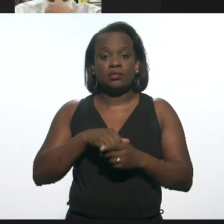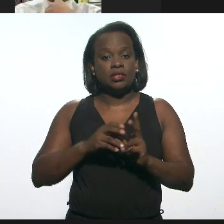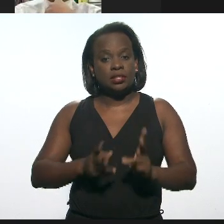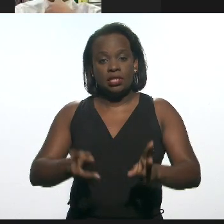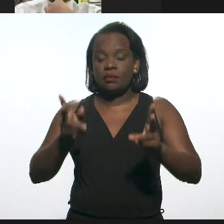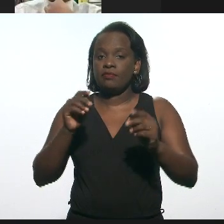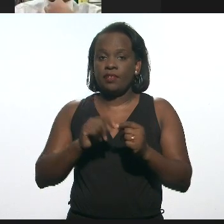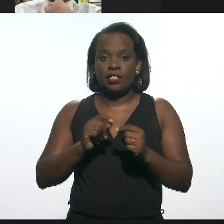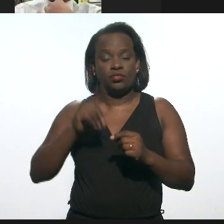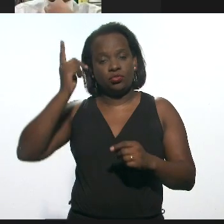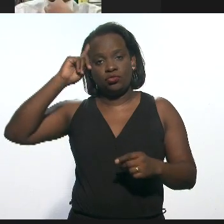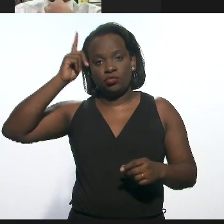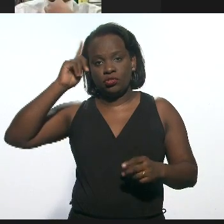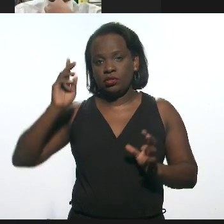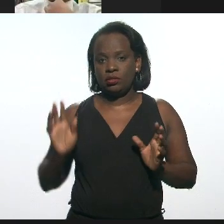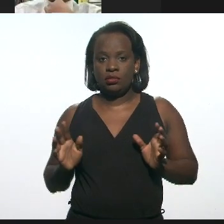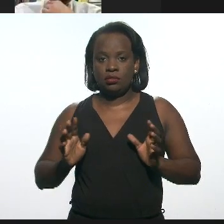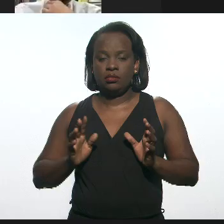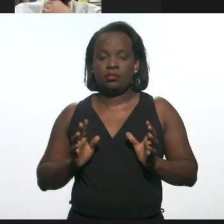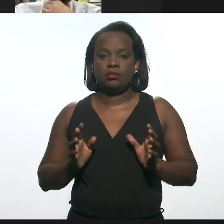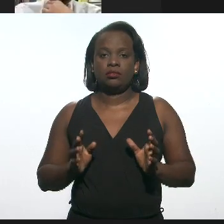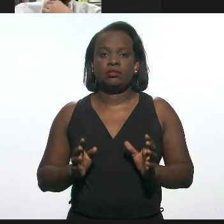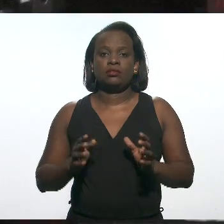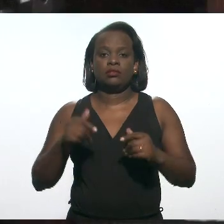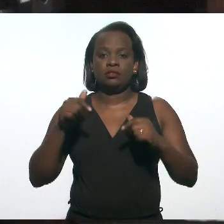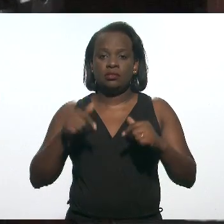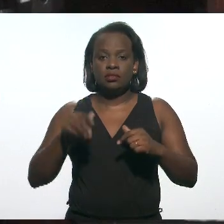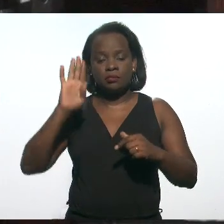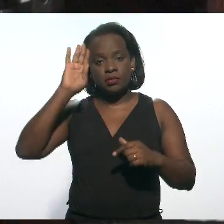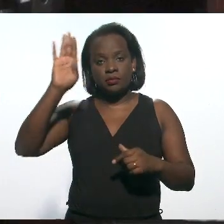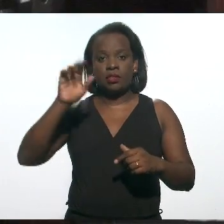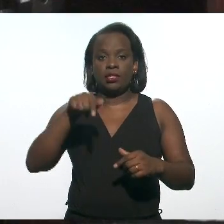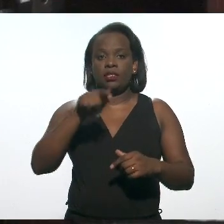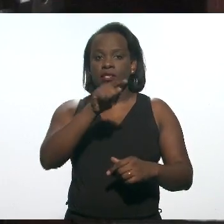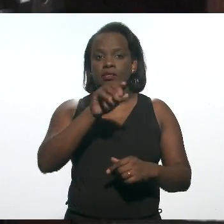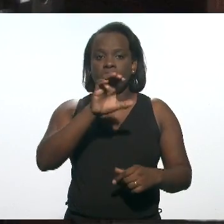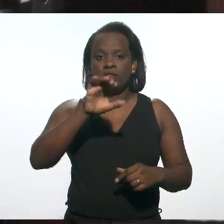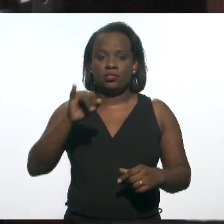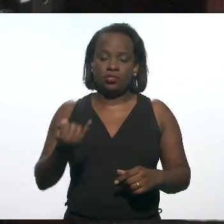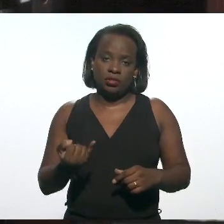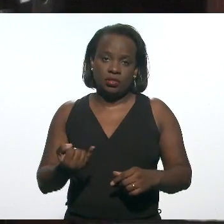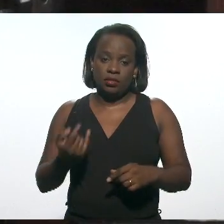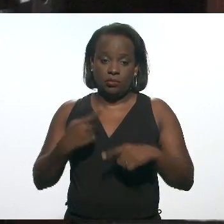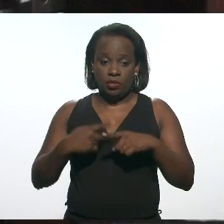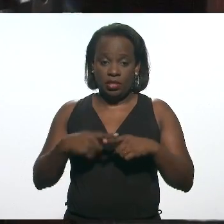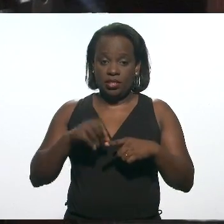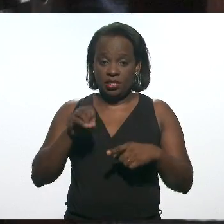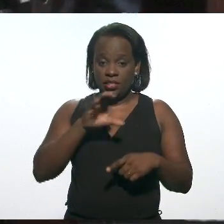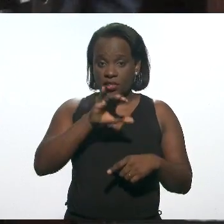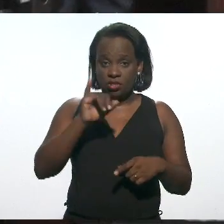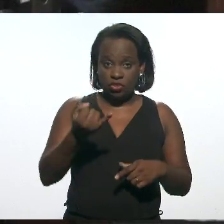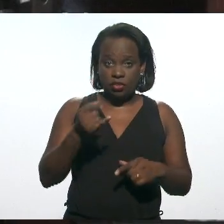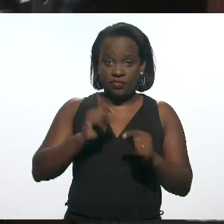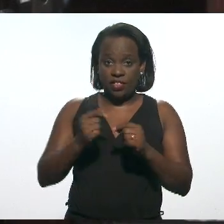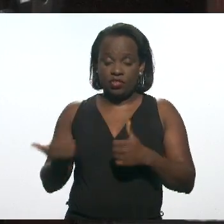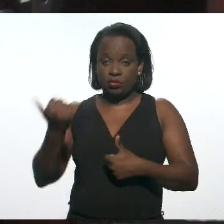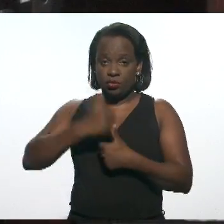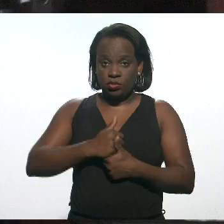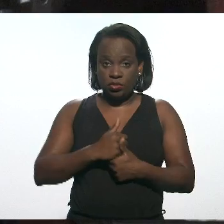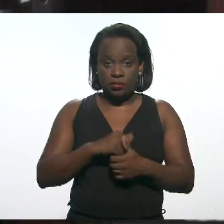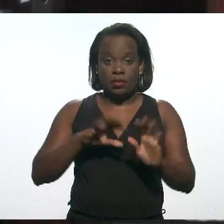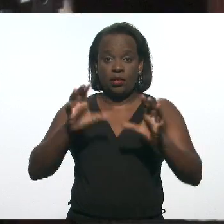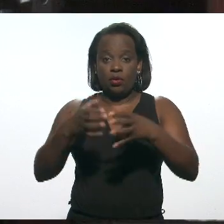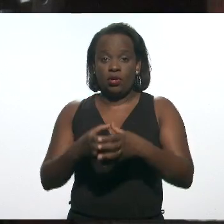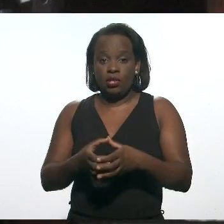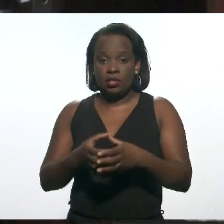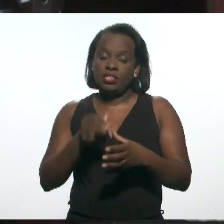sempre fazemos diariamente aqui. A guia é a CCJ, senão, se a CCJ faz o substitutivo, a comissão